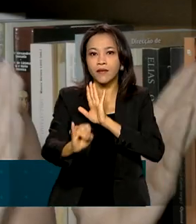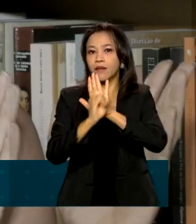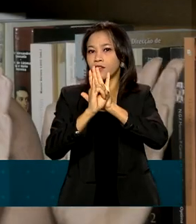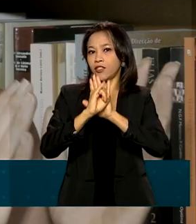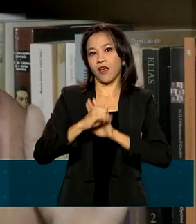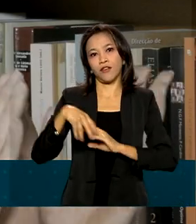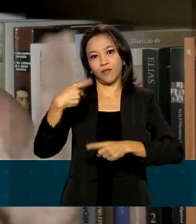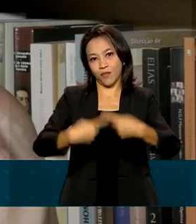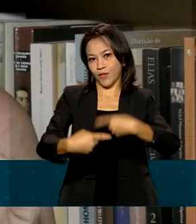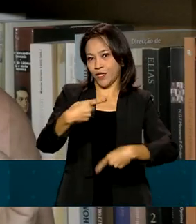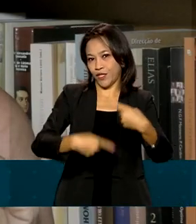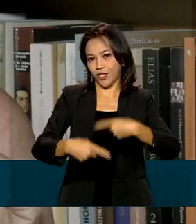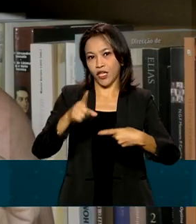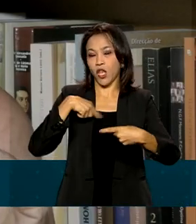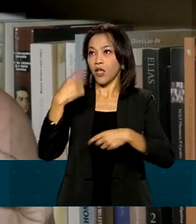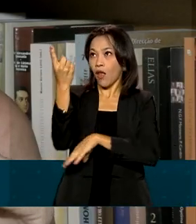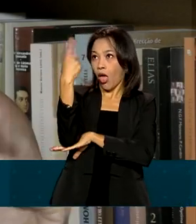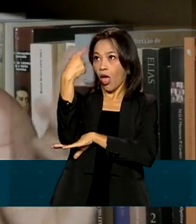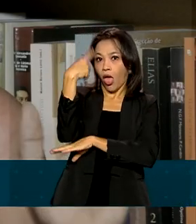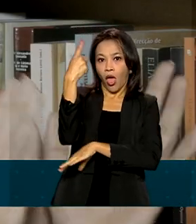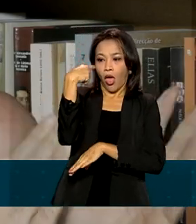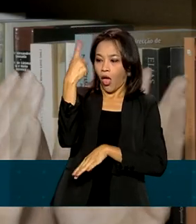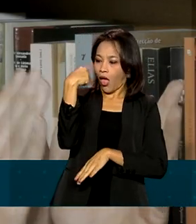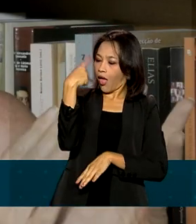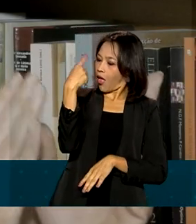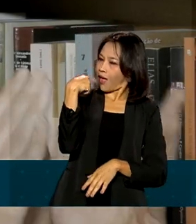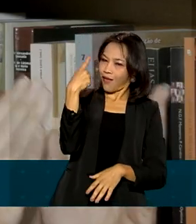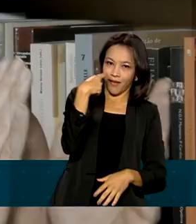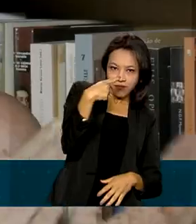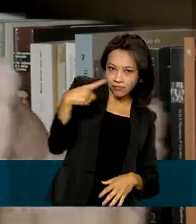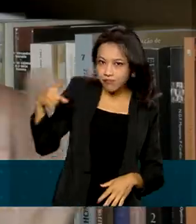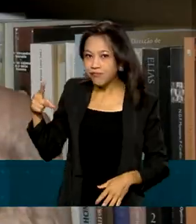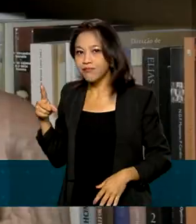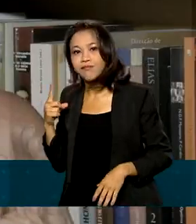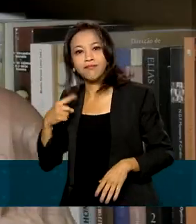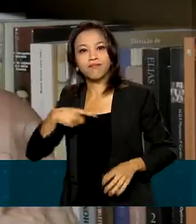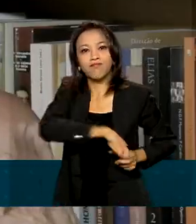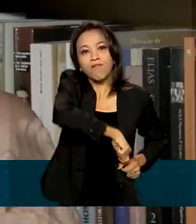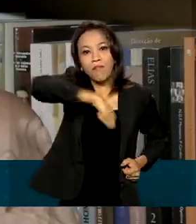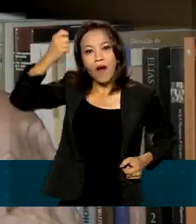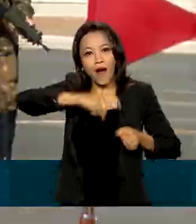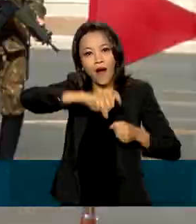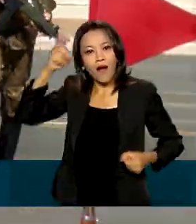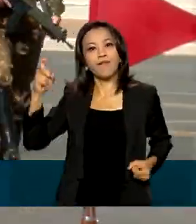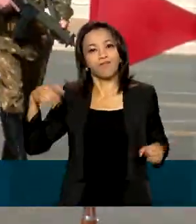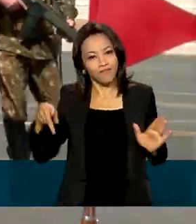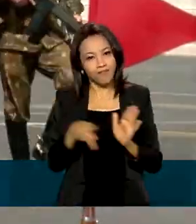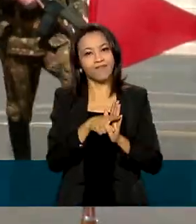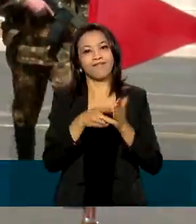Nós deixamos de ser súditos de alguém e passamos a pertencer a uma determinada nação.